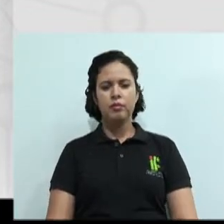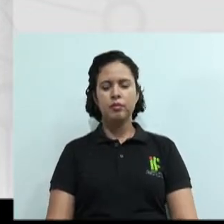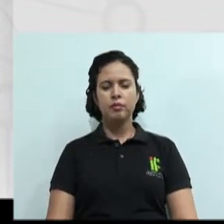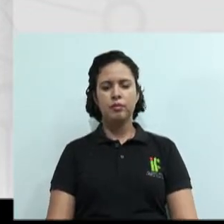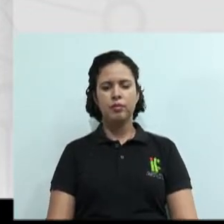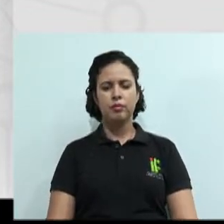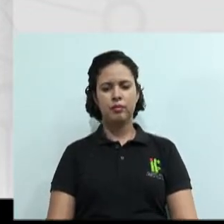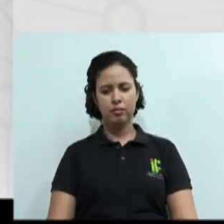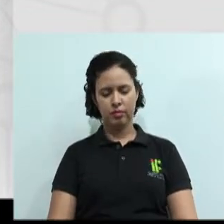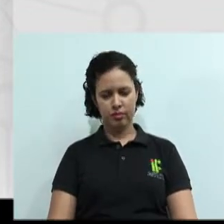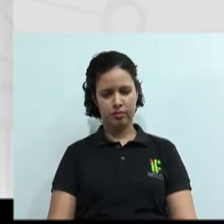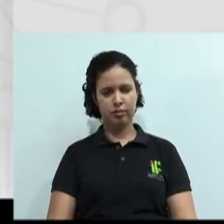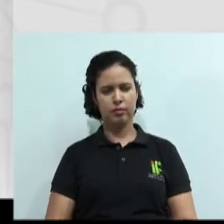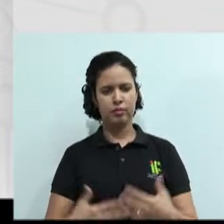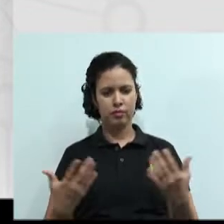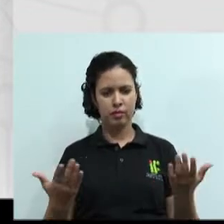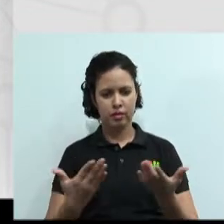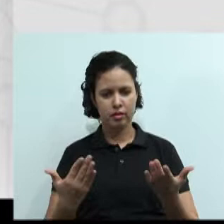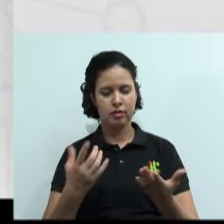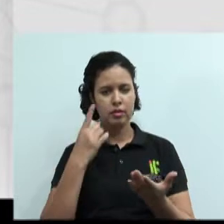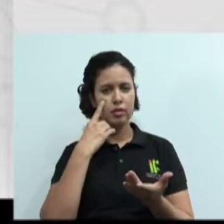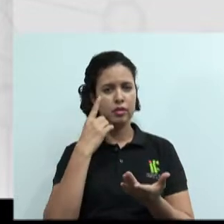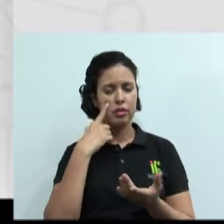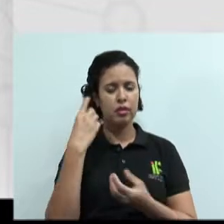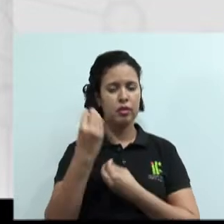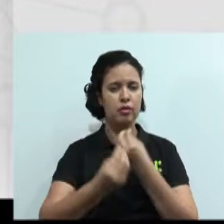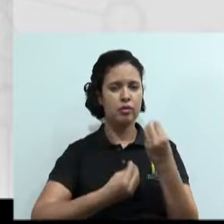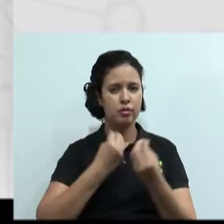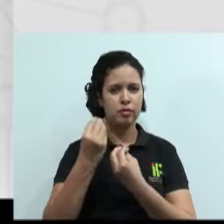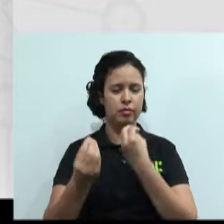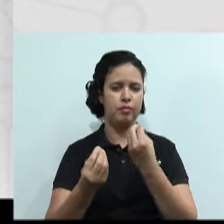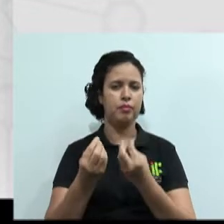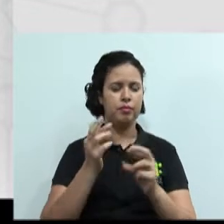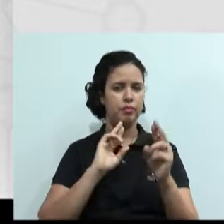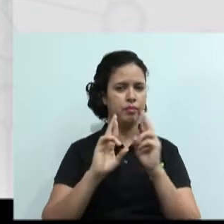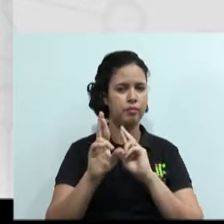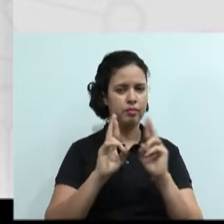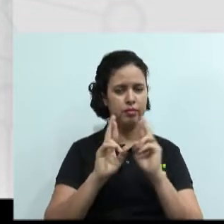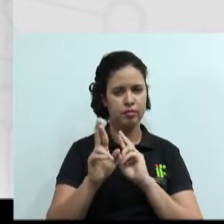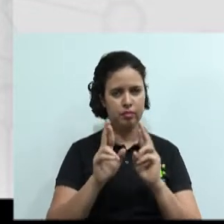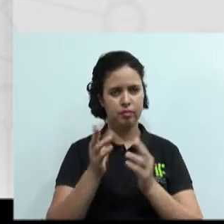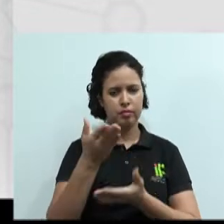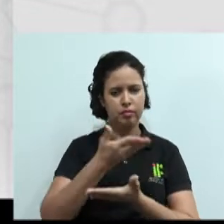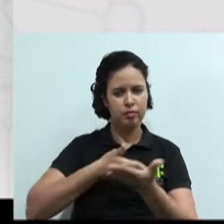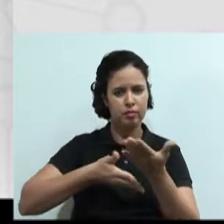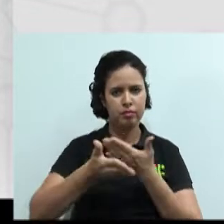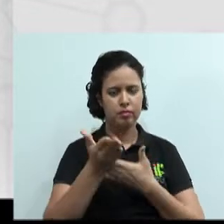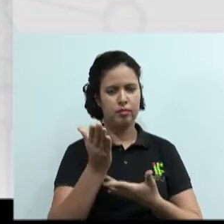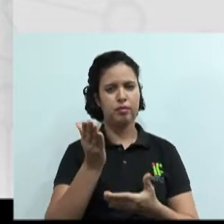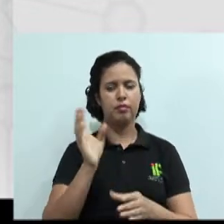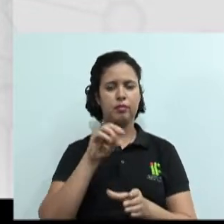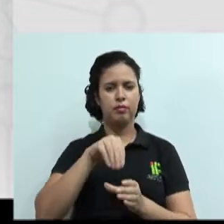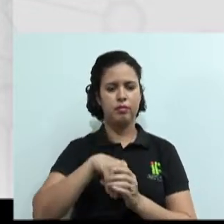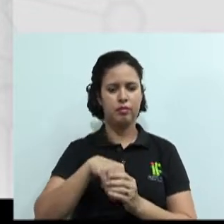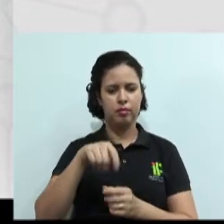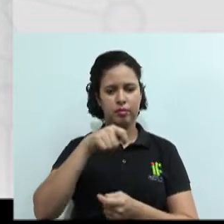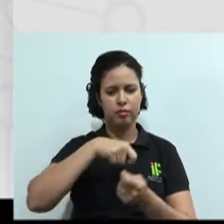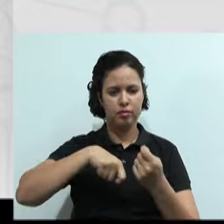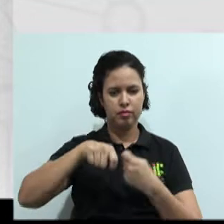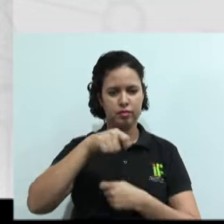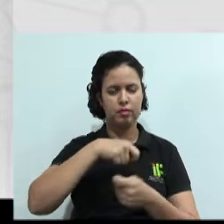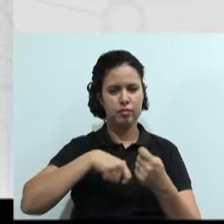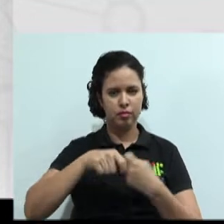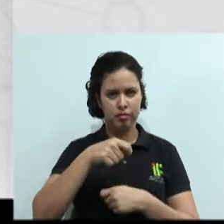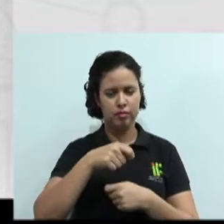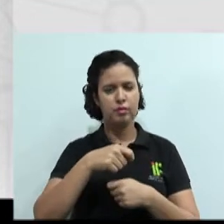interpessoais funcionam na negociação. Observem aí, no caso da relação entre